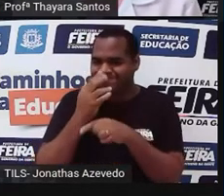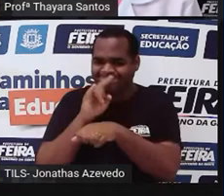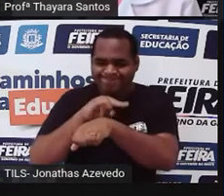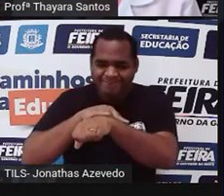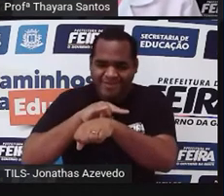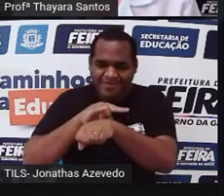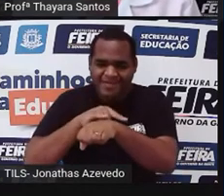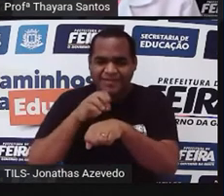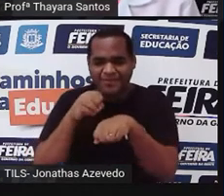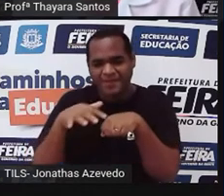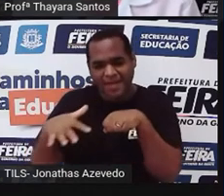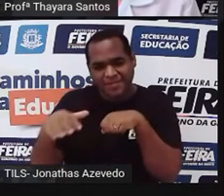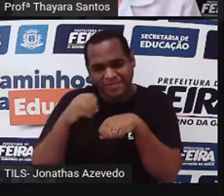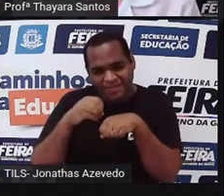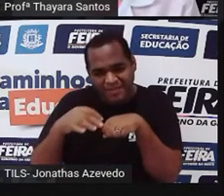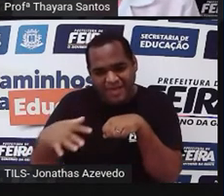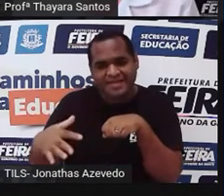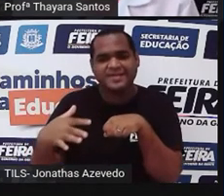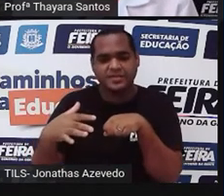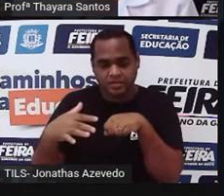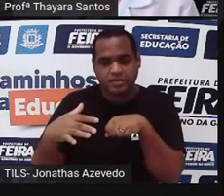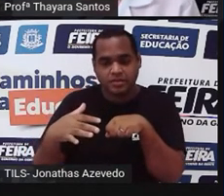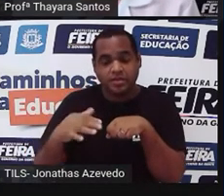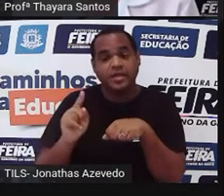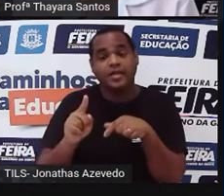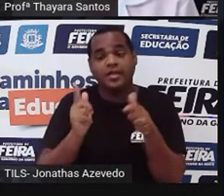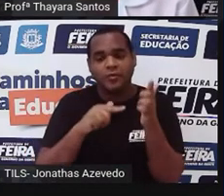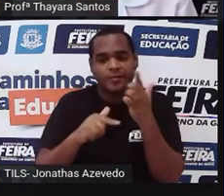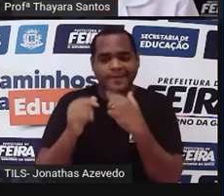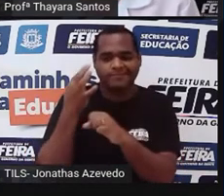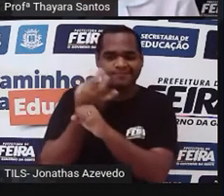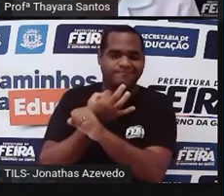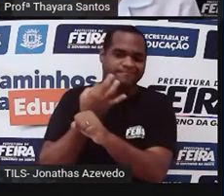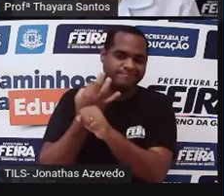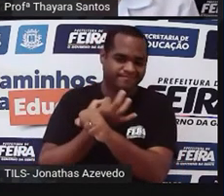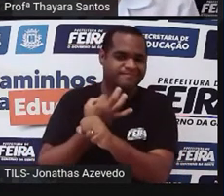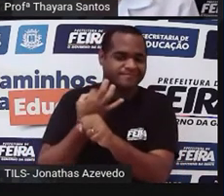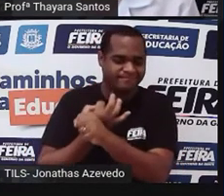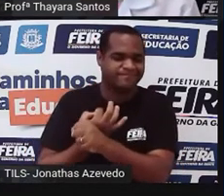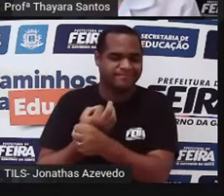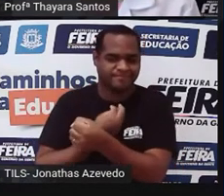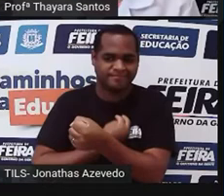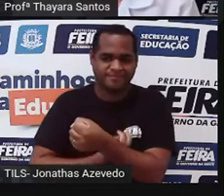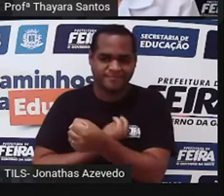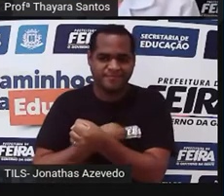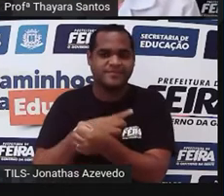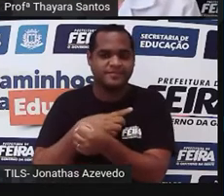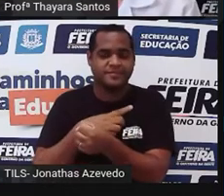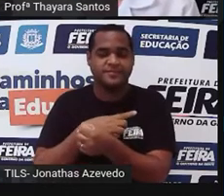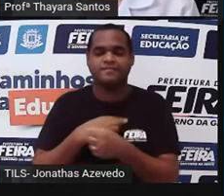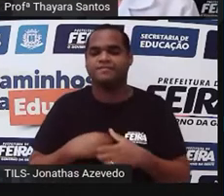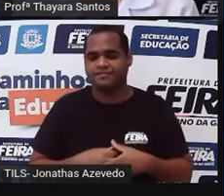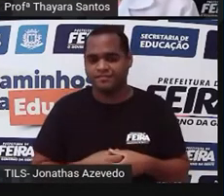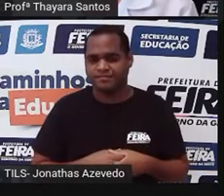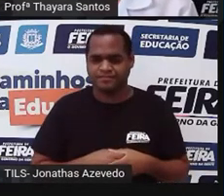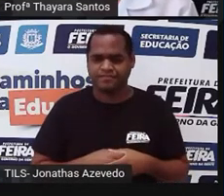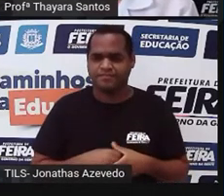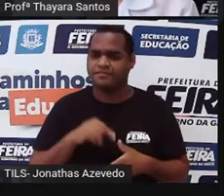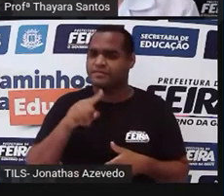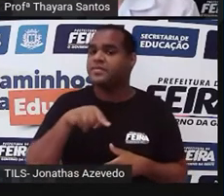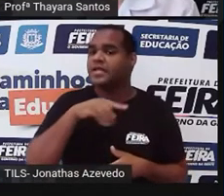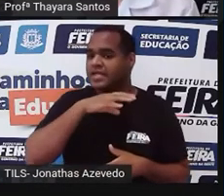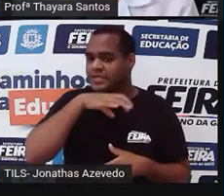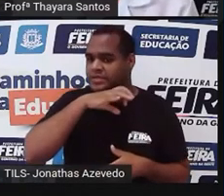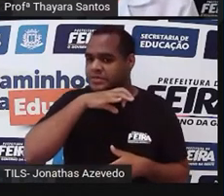para guardar ali a urina, né? Por isso que a gente consegue ficar mais tempo sem fazer xixi, porque a gente tem esse reservatório. Esses animais